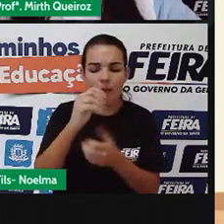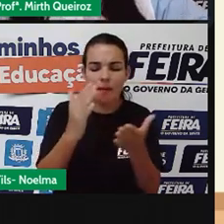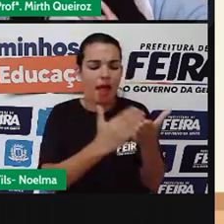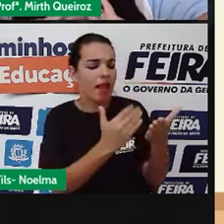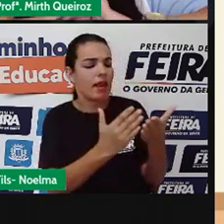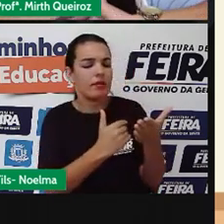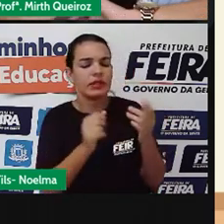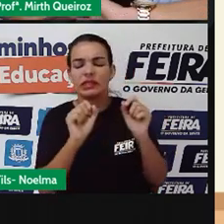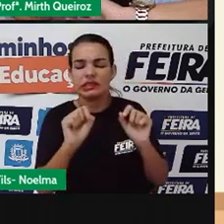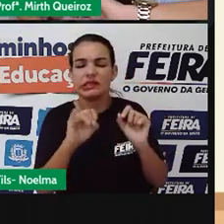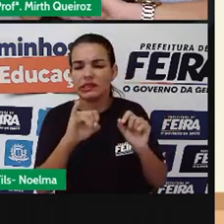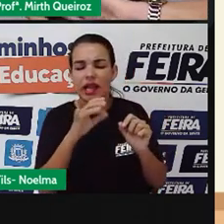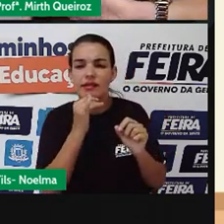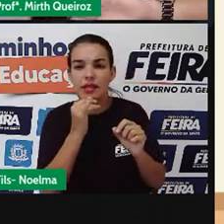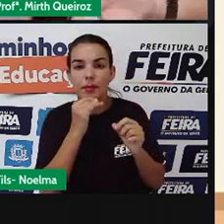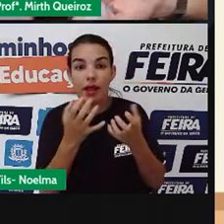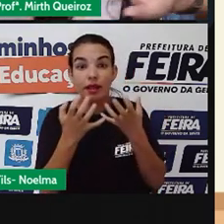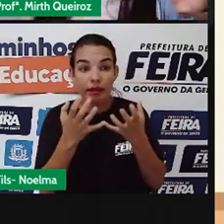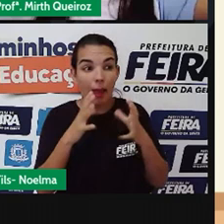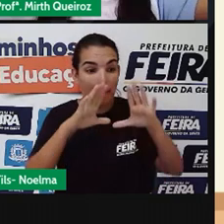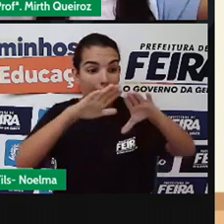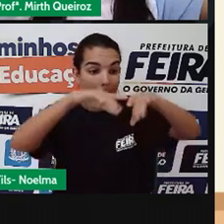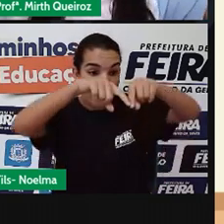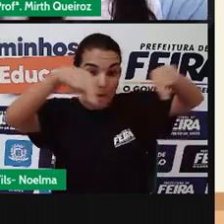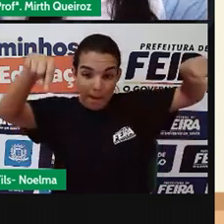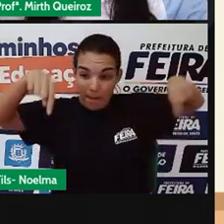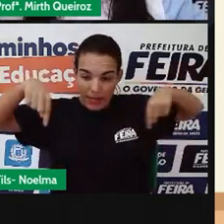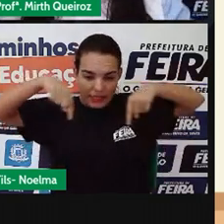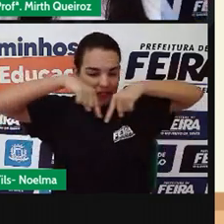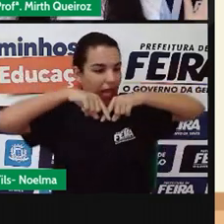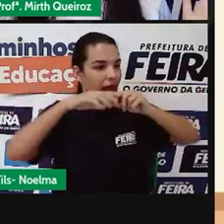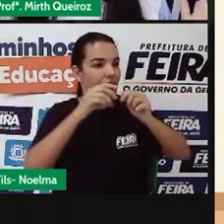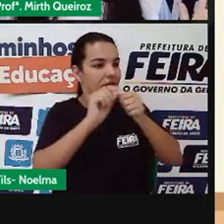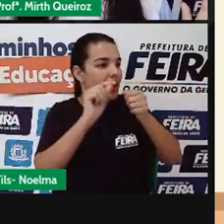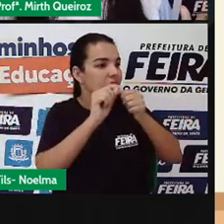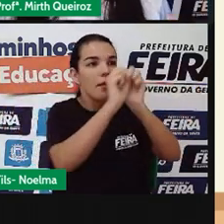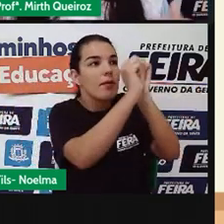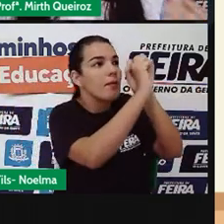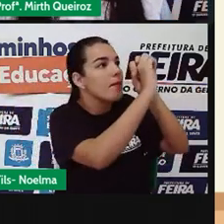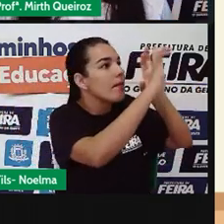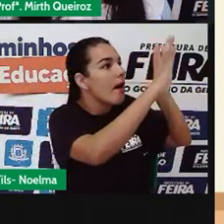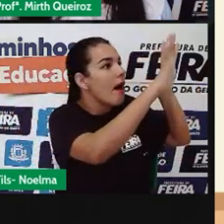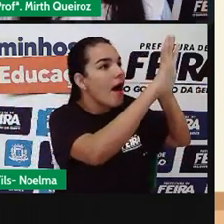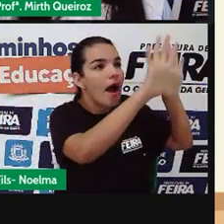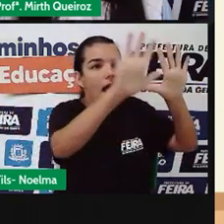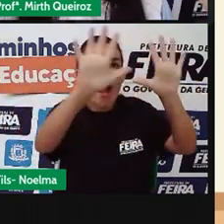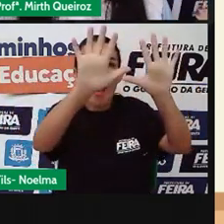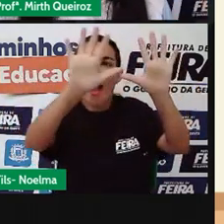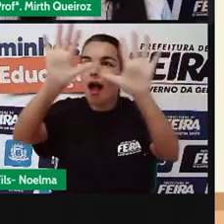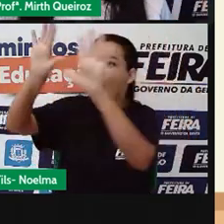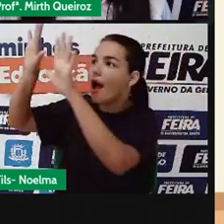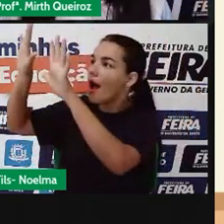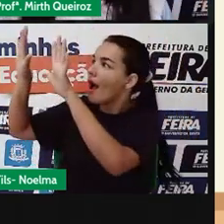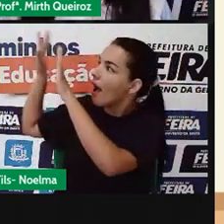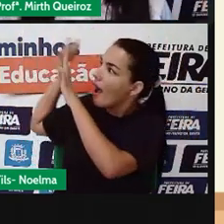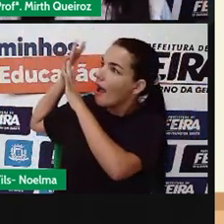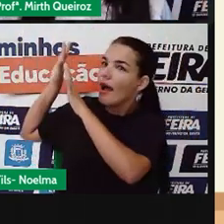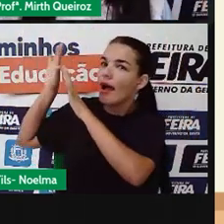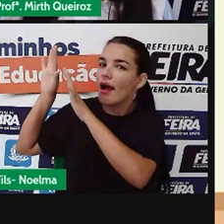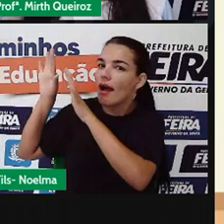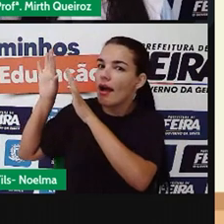Vamos supor que a gente vai pegar uma sala e construir uma galeria. E nessa galeria, ao invés de